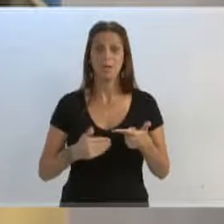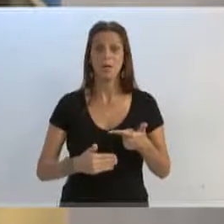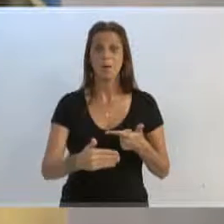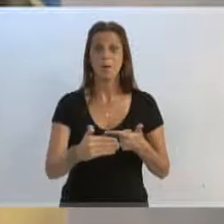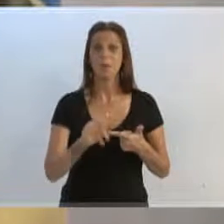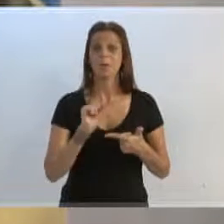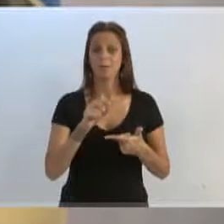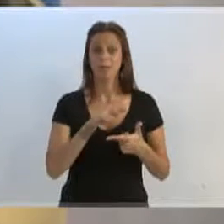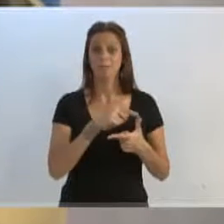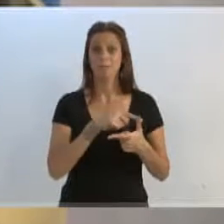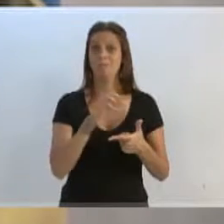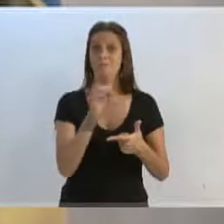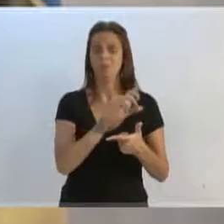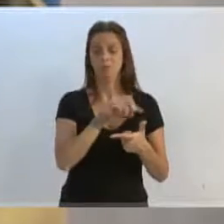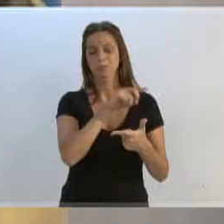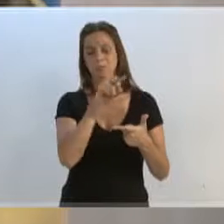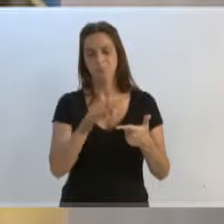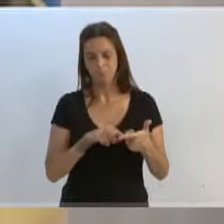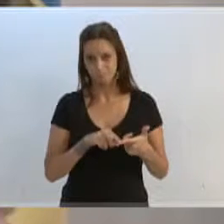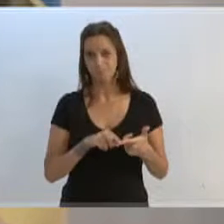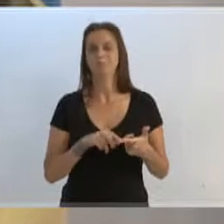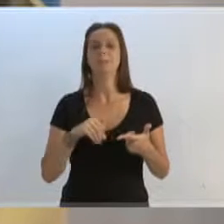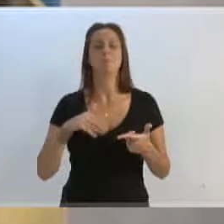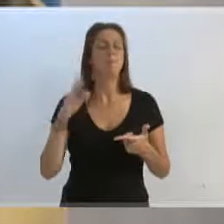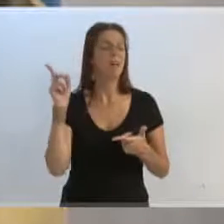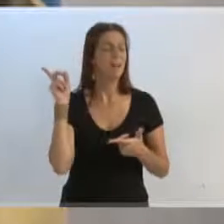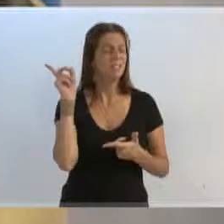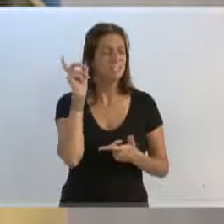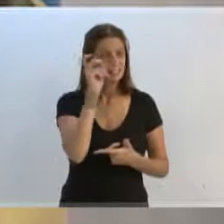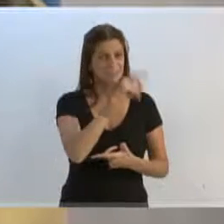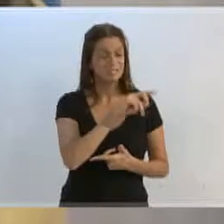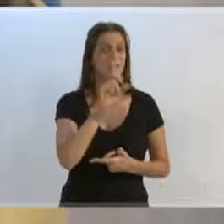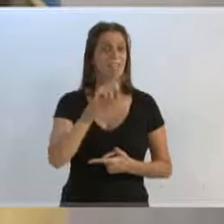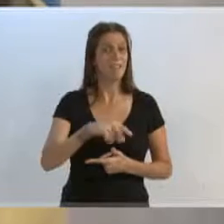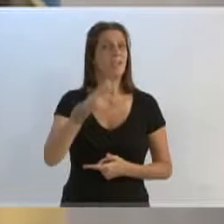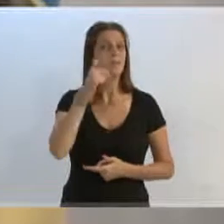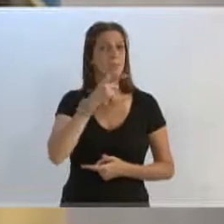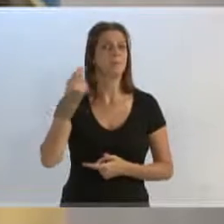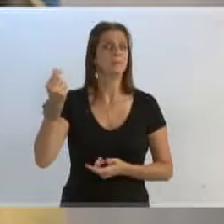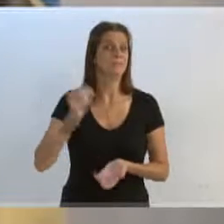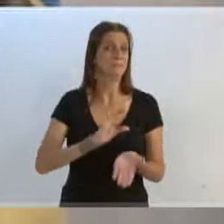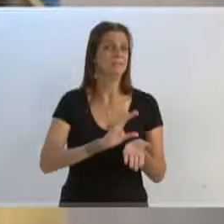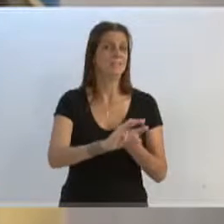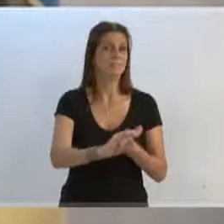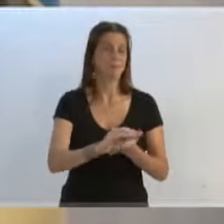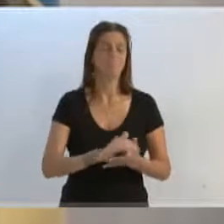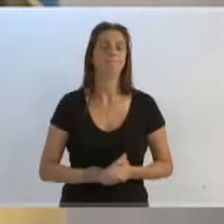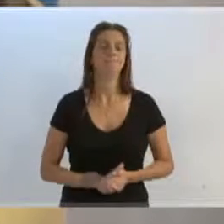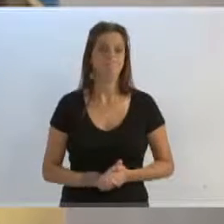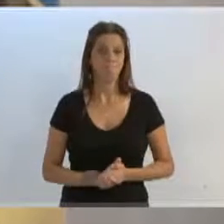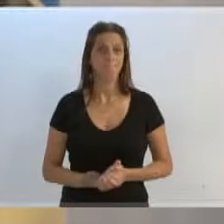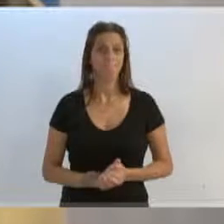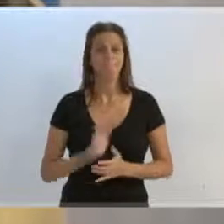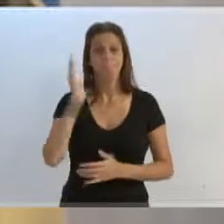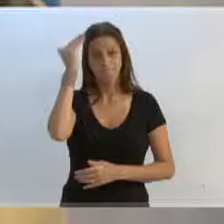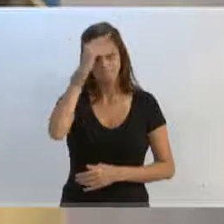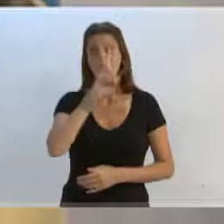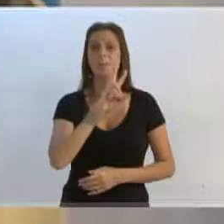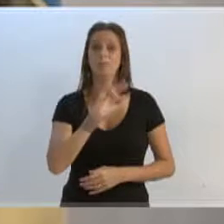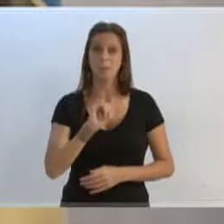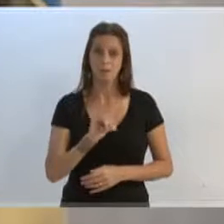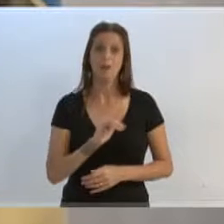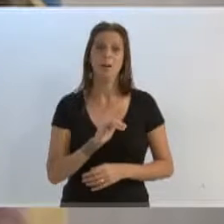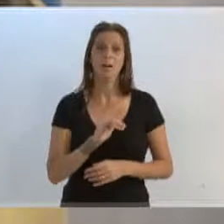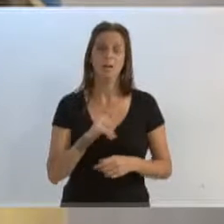próxima etapa, que é, eu considero uma das mais difíceis, que é o financiamento. Logo, ele vai estar indo na comunidade, dando as